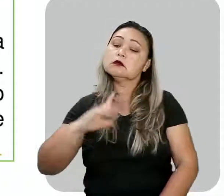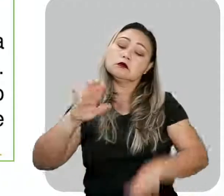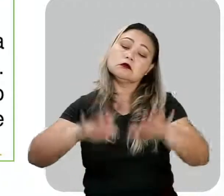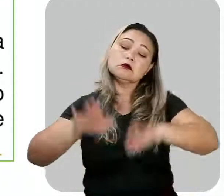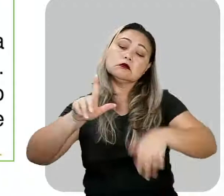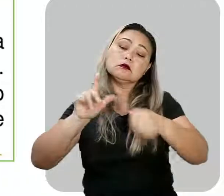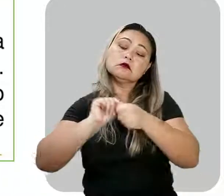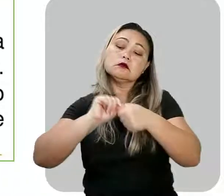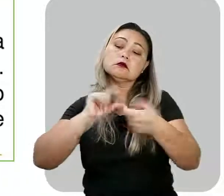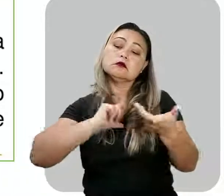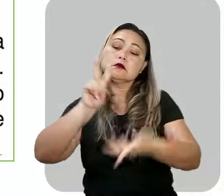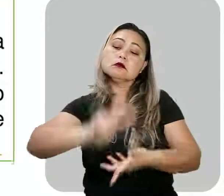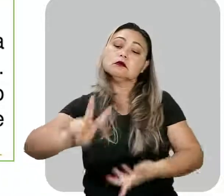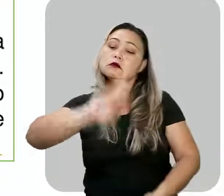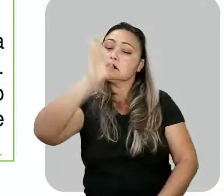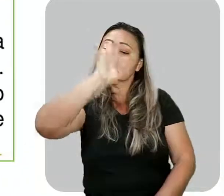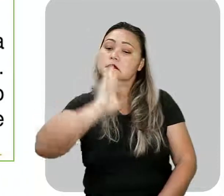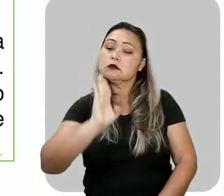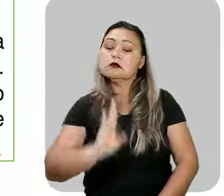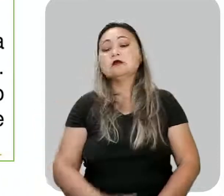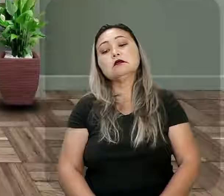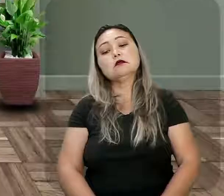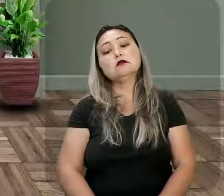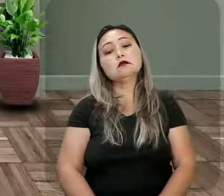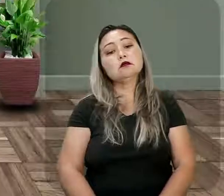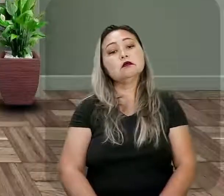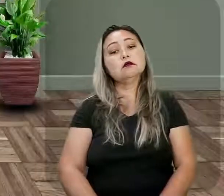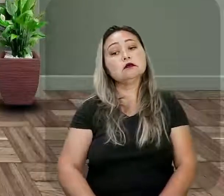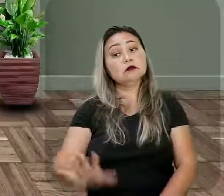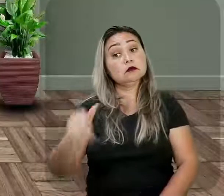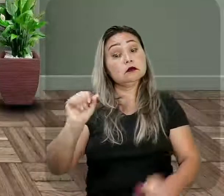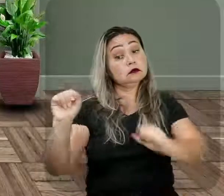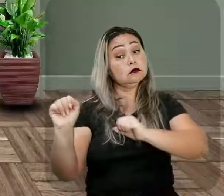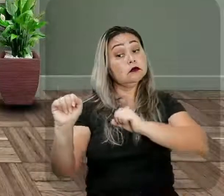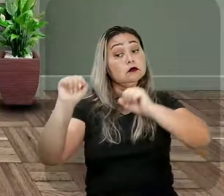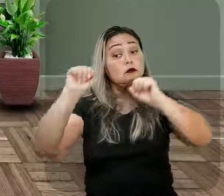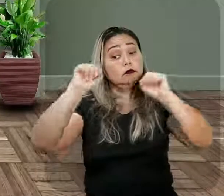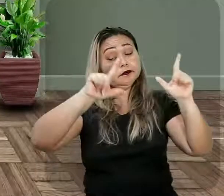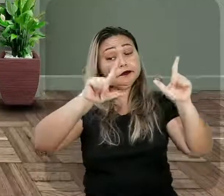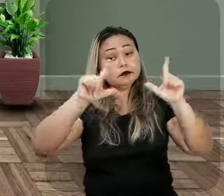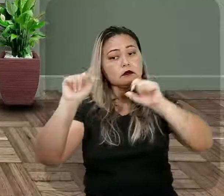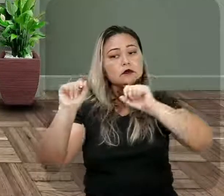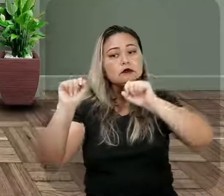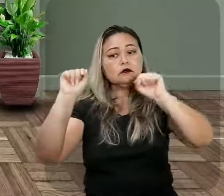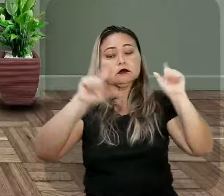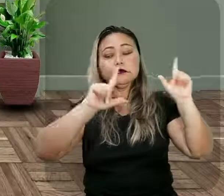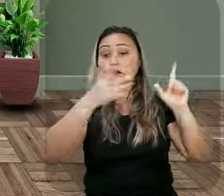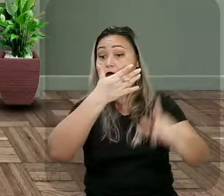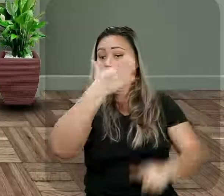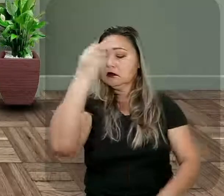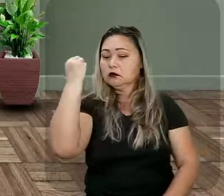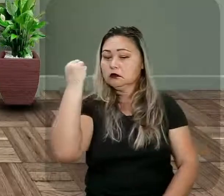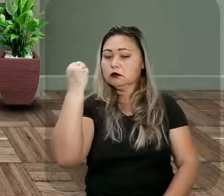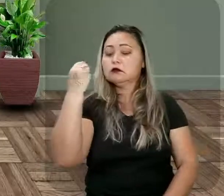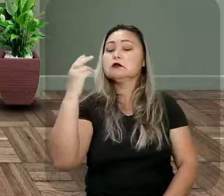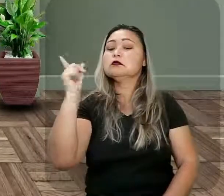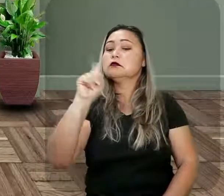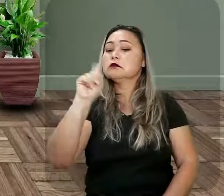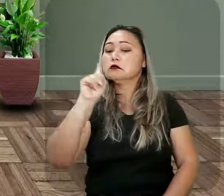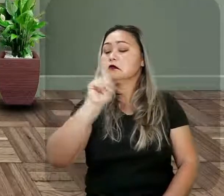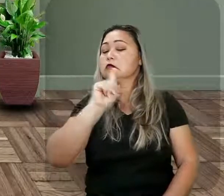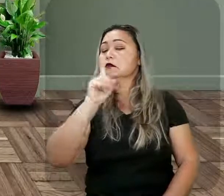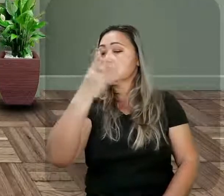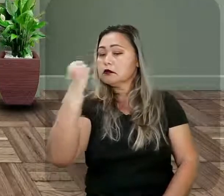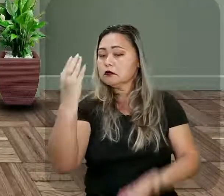vestibulares do Brasil, ok? Então, olha só. Esse slide aqui é para você esquecer o que é importante dessa obra?